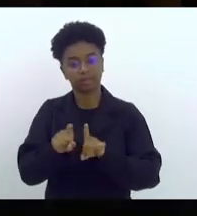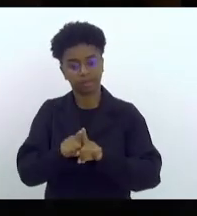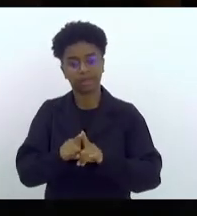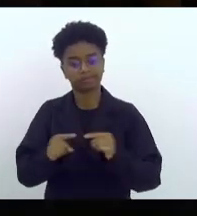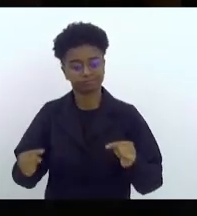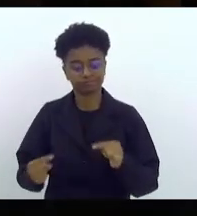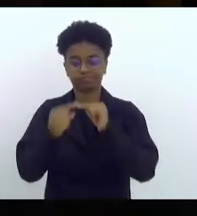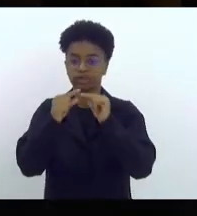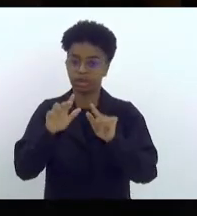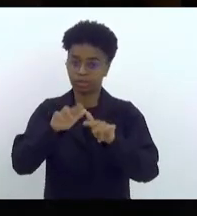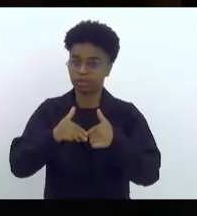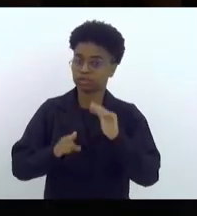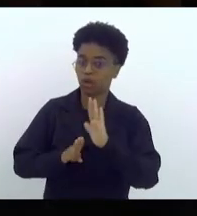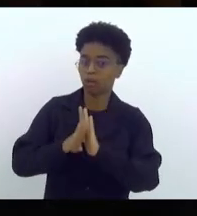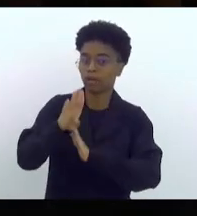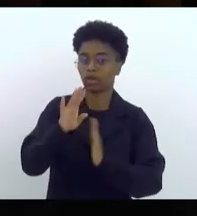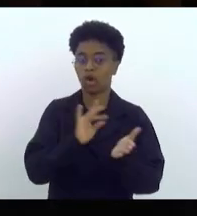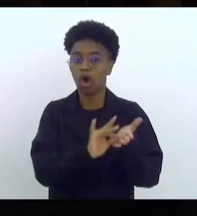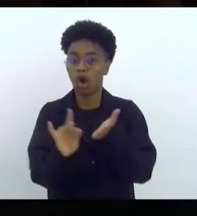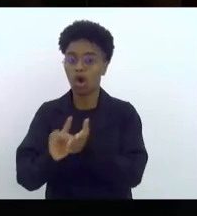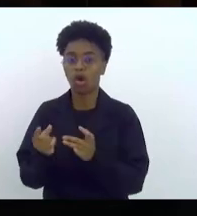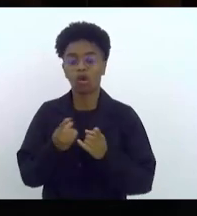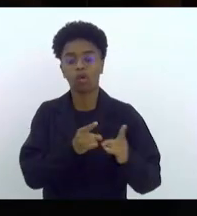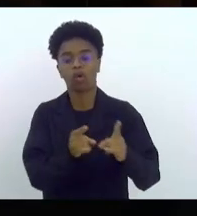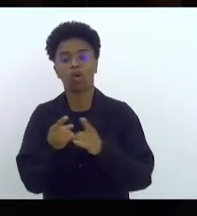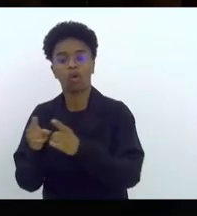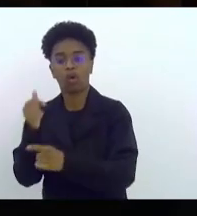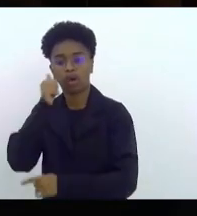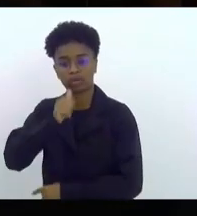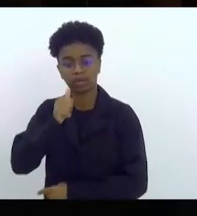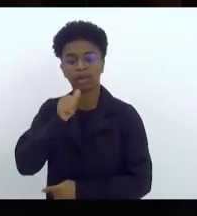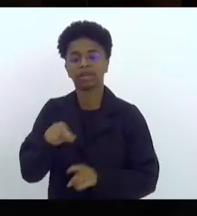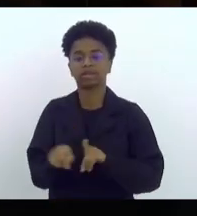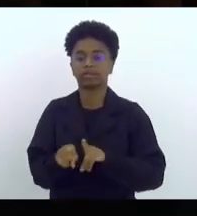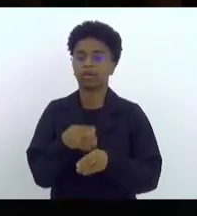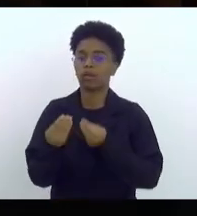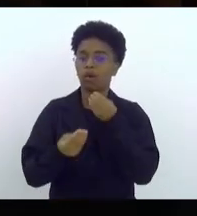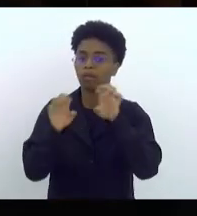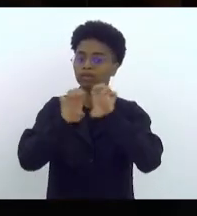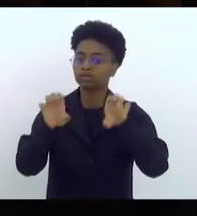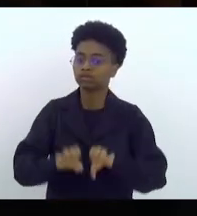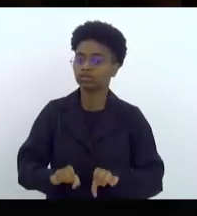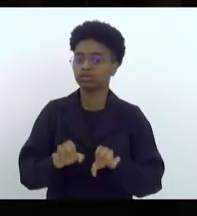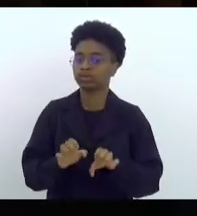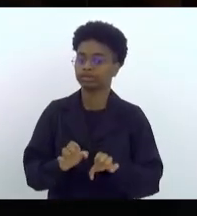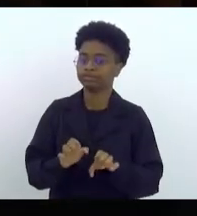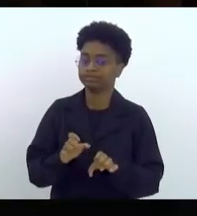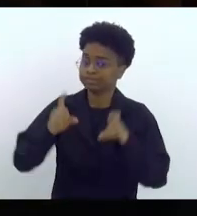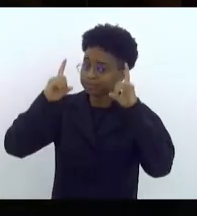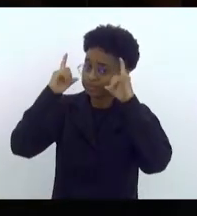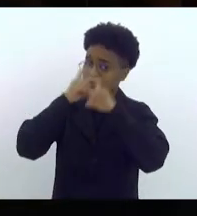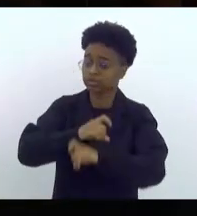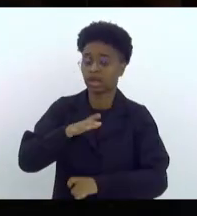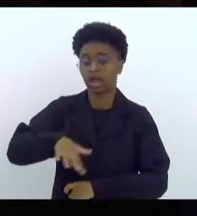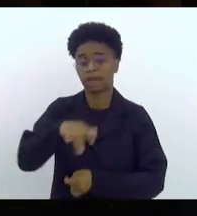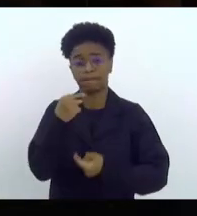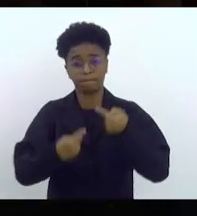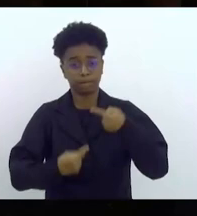do ódio contra as mulheres e da estrutura perversa de políticas públicas que